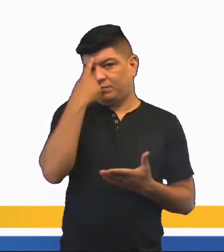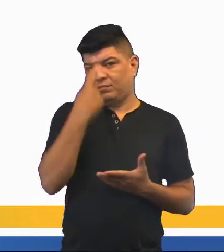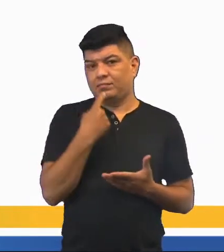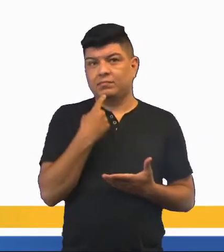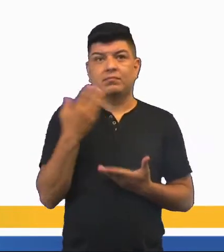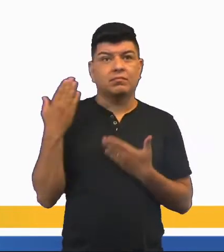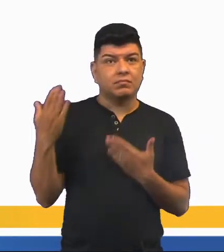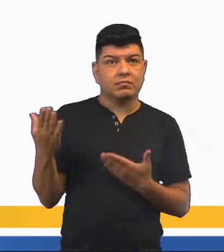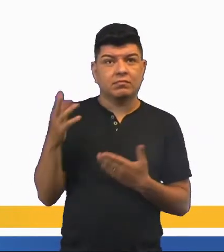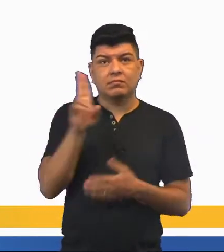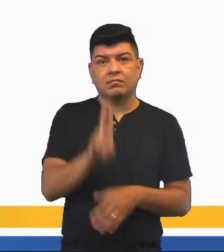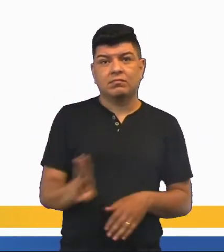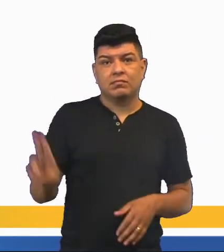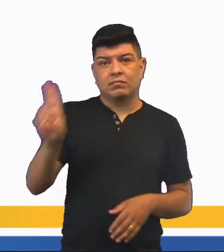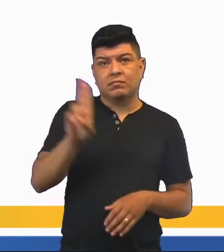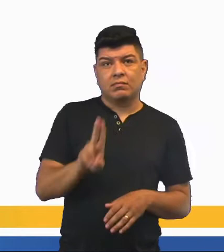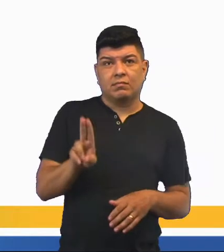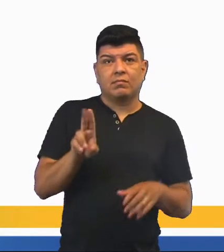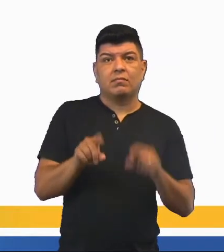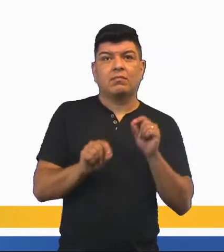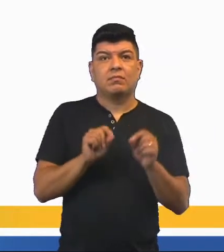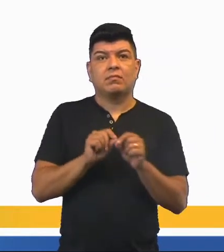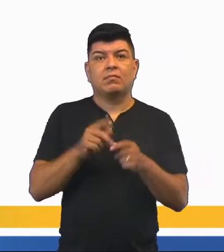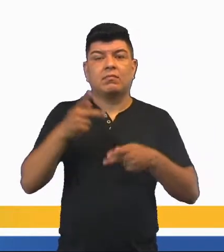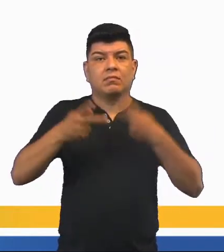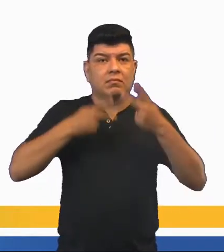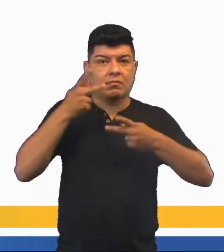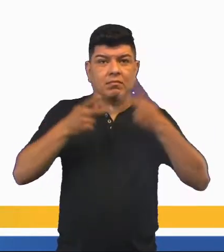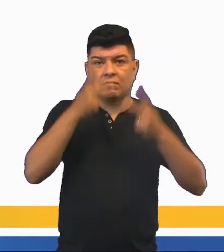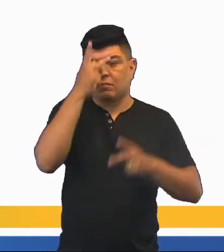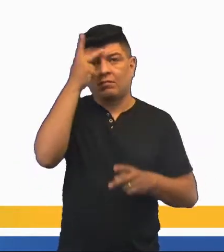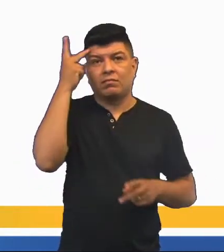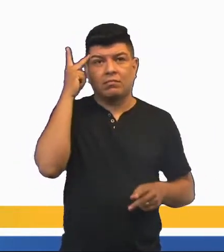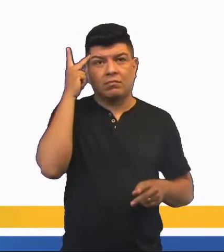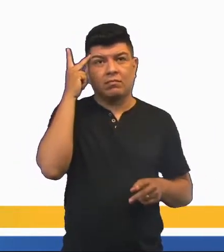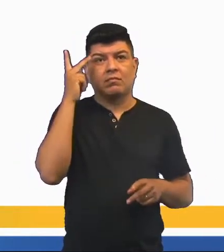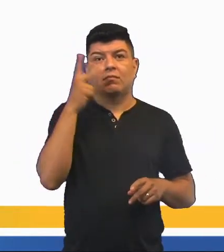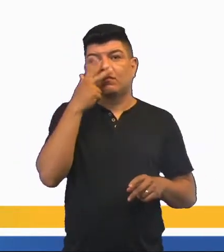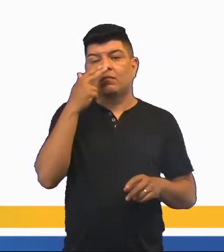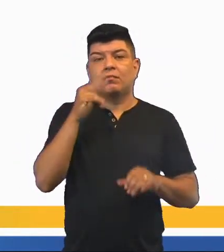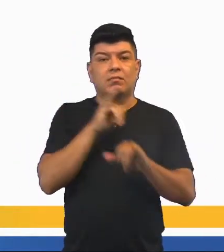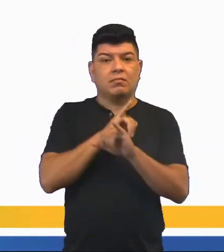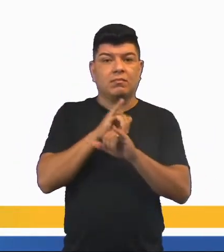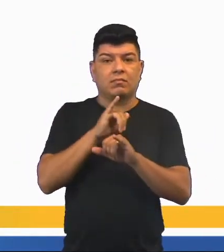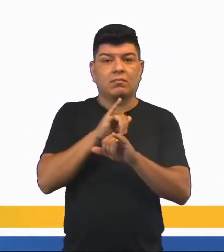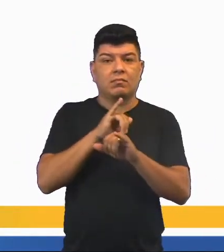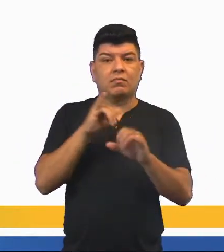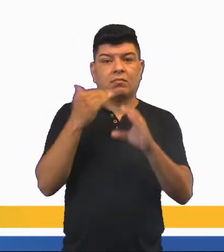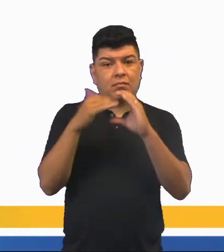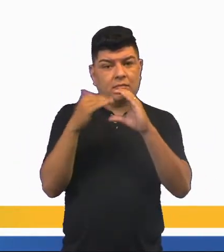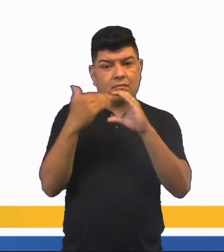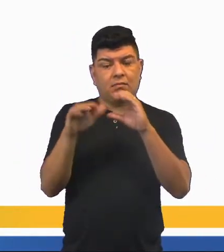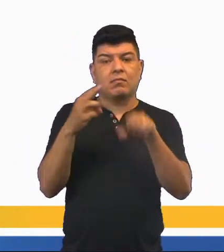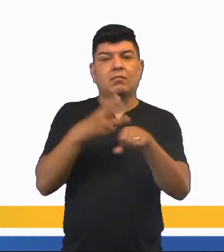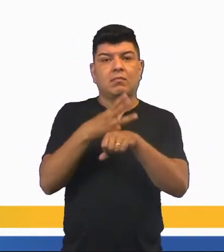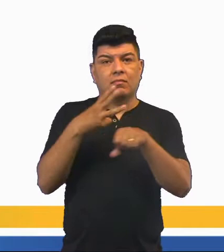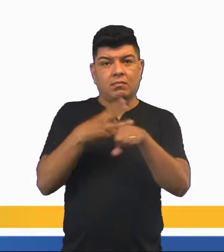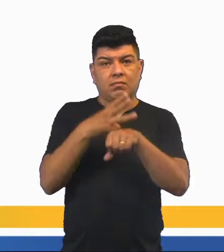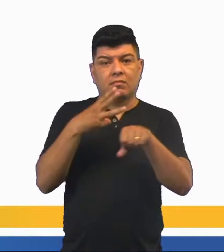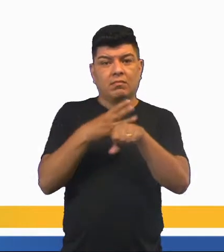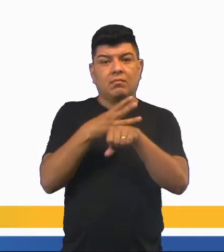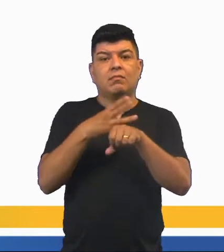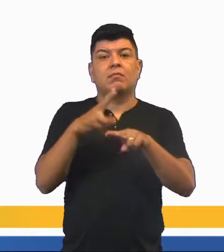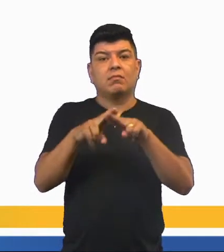Esses emojis nós utilizamos para falar com as pessoas através de mensagem via WhatsApp, não é isso?